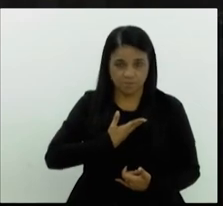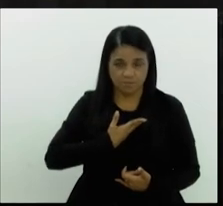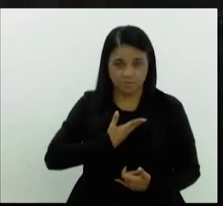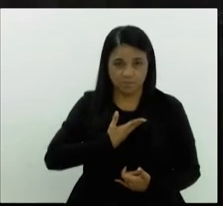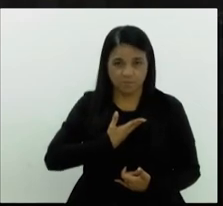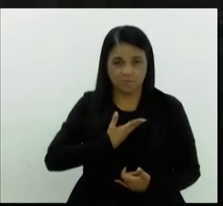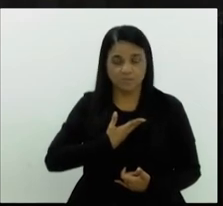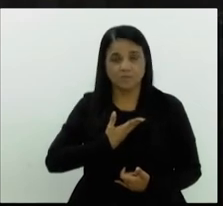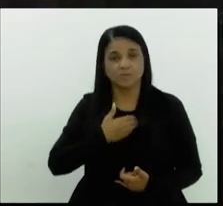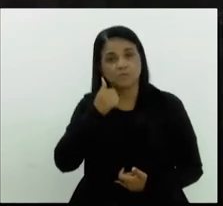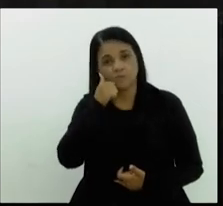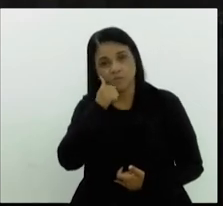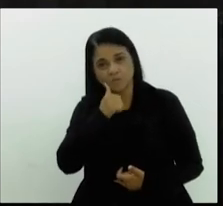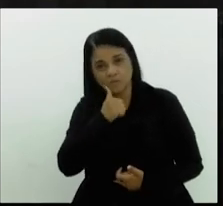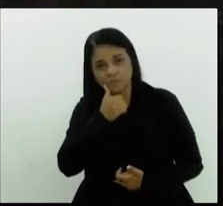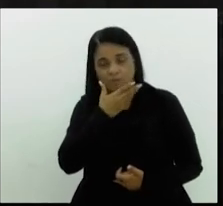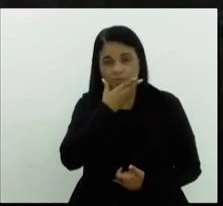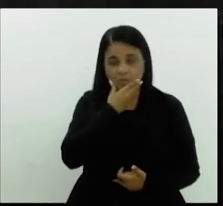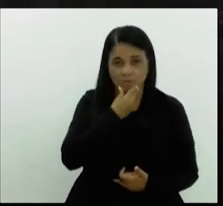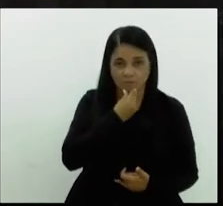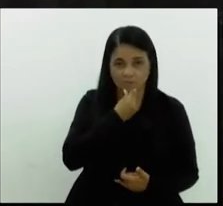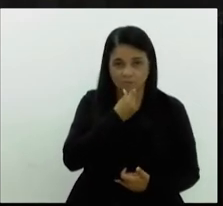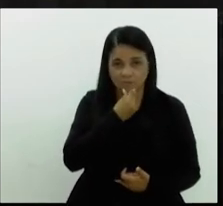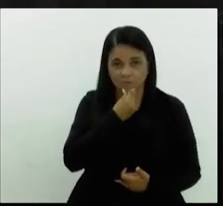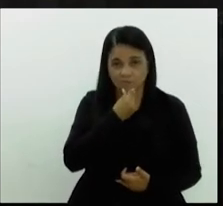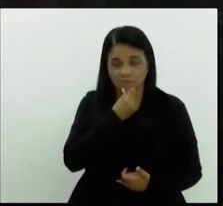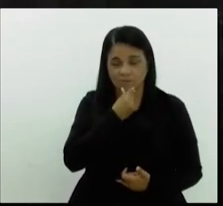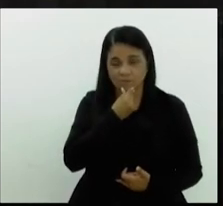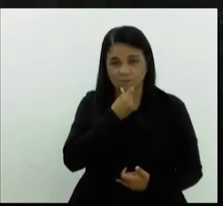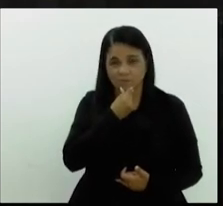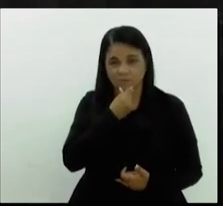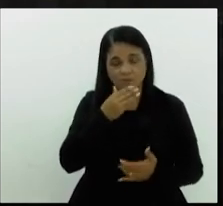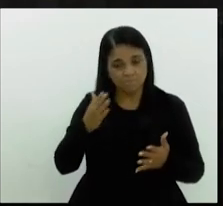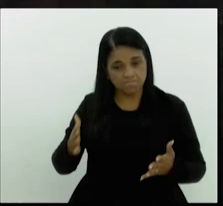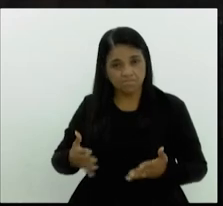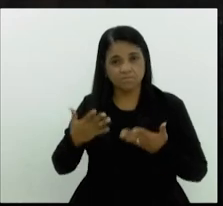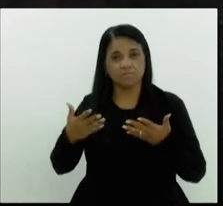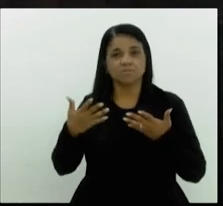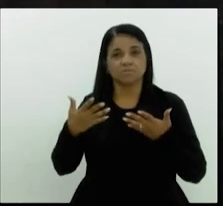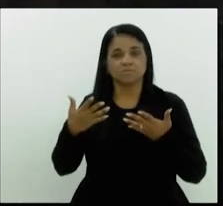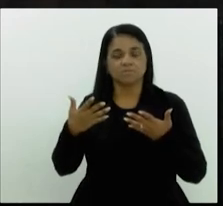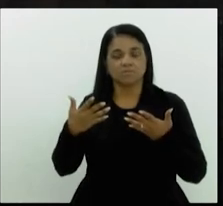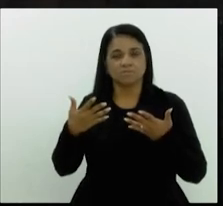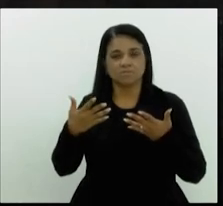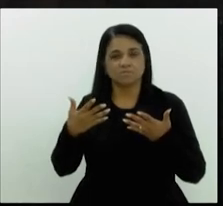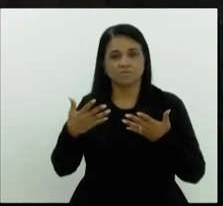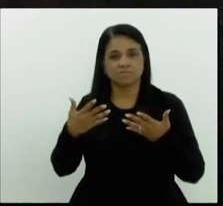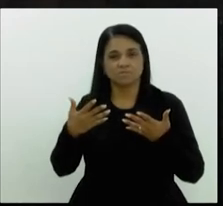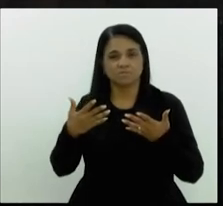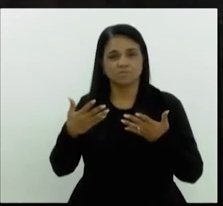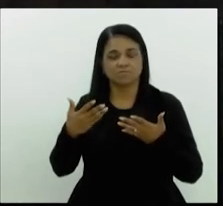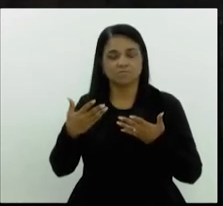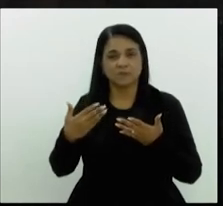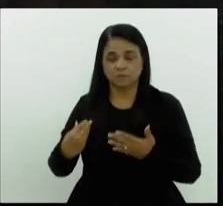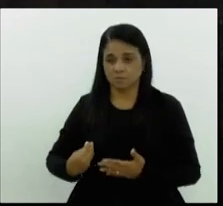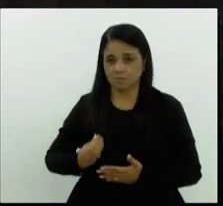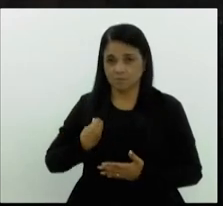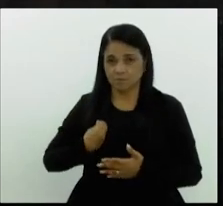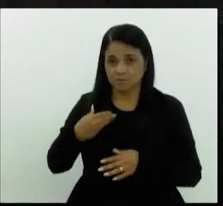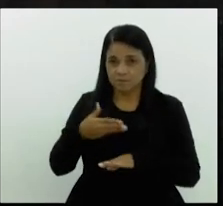amigas, que nos impulsionam para a frente e que participam